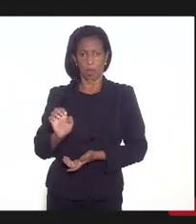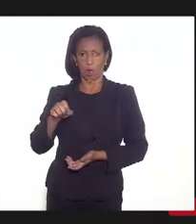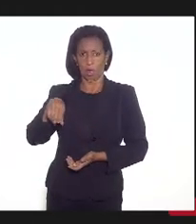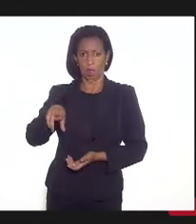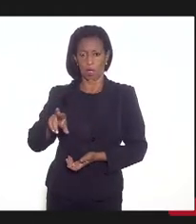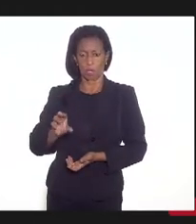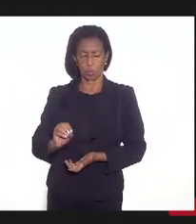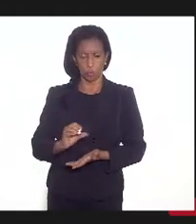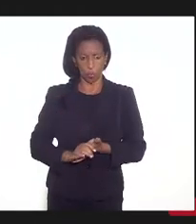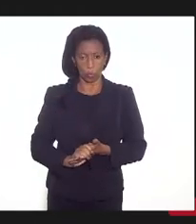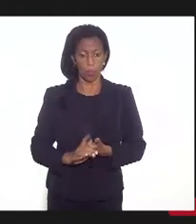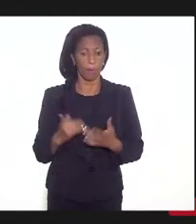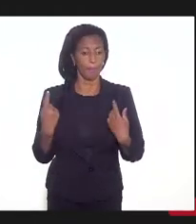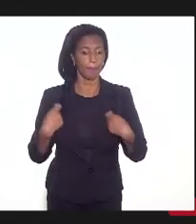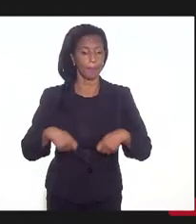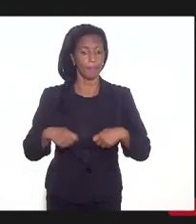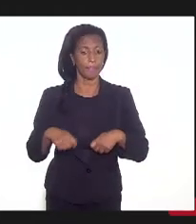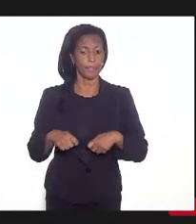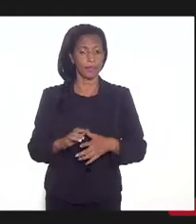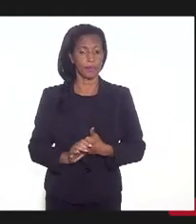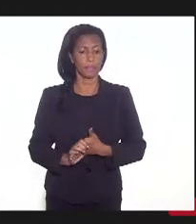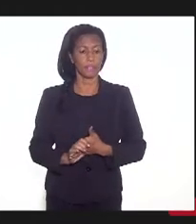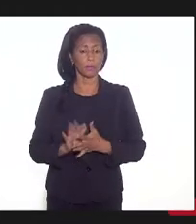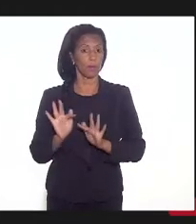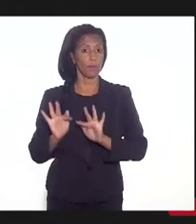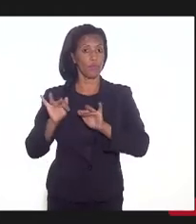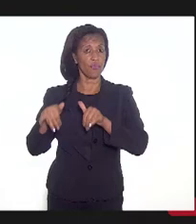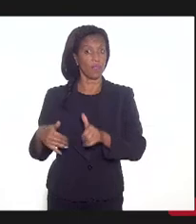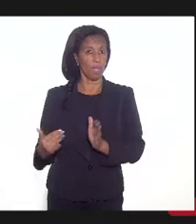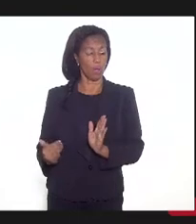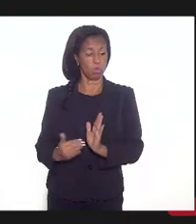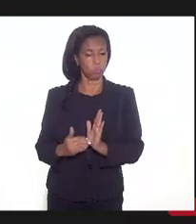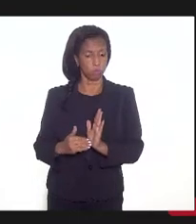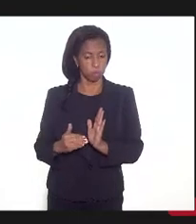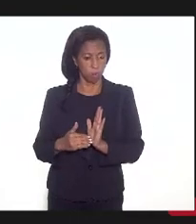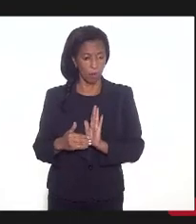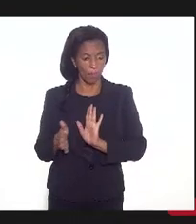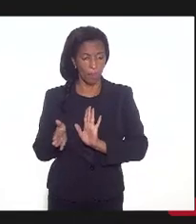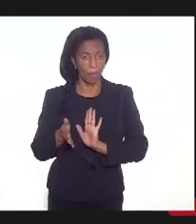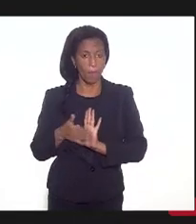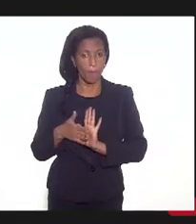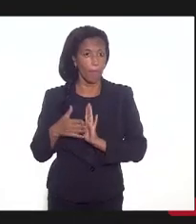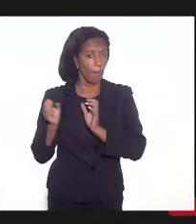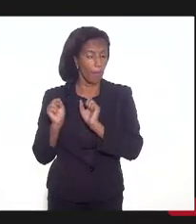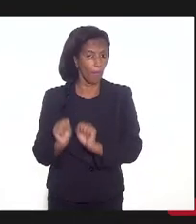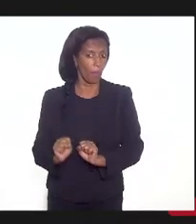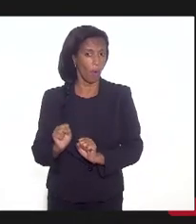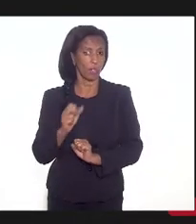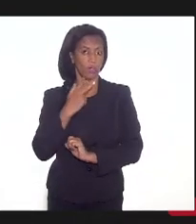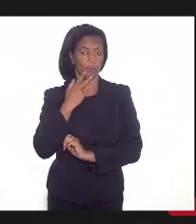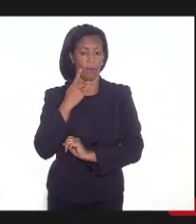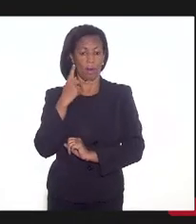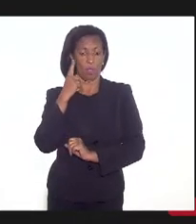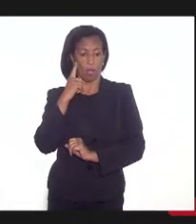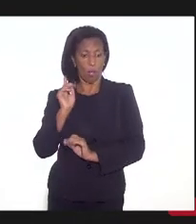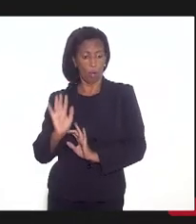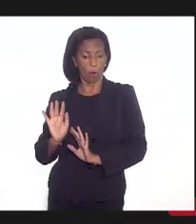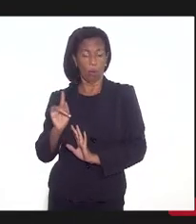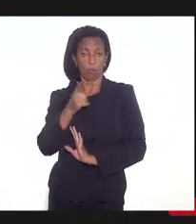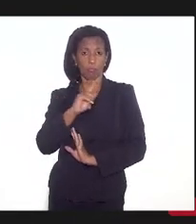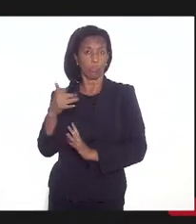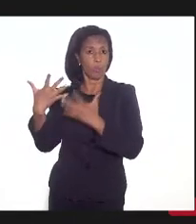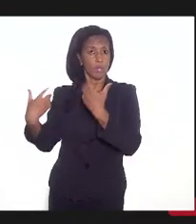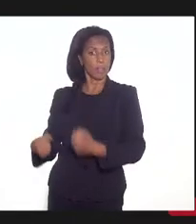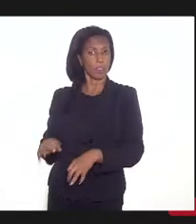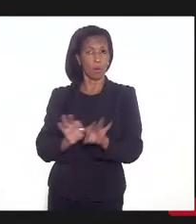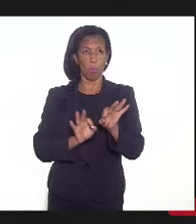precisa é, ao final, eles vão avaliar, eles podem, no final, dizer assim, olha, não aceitamos